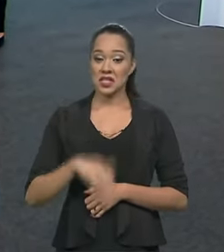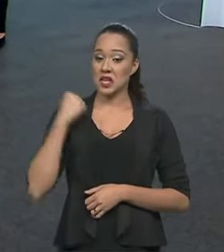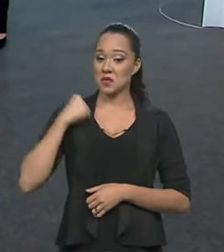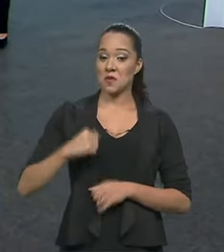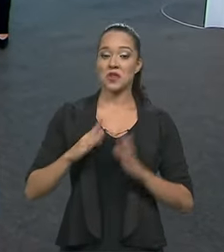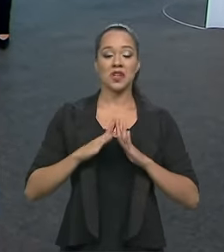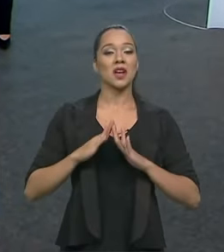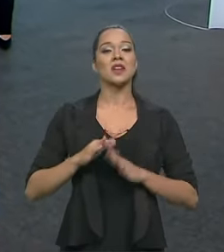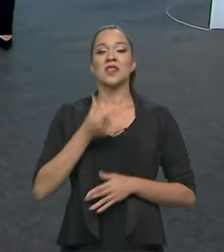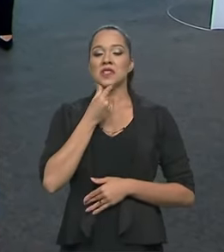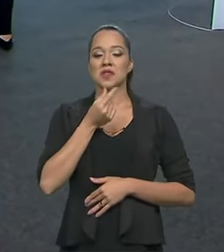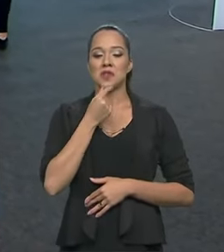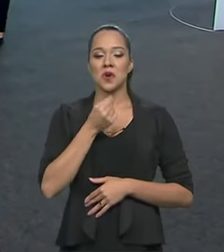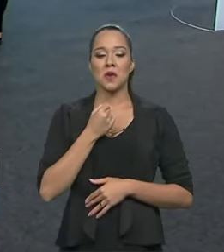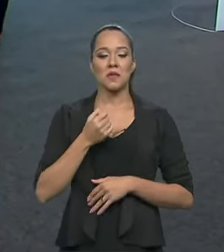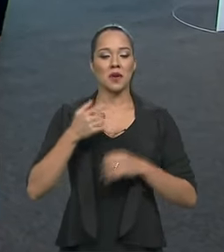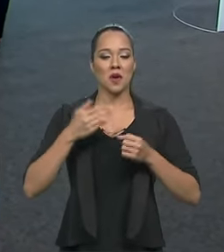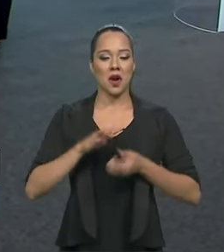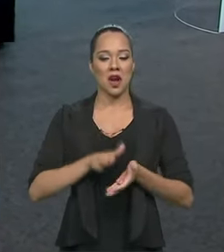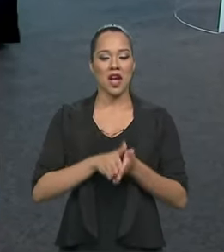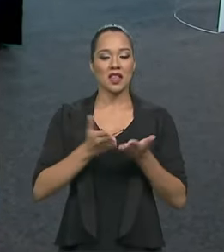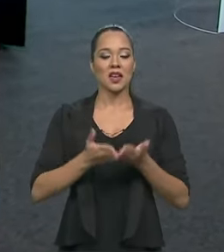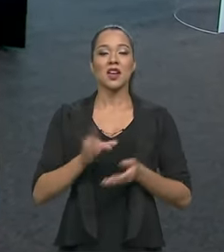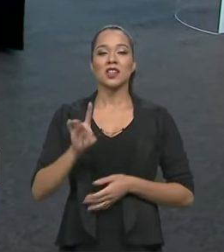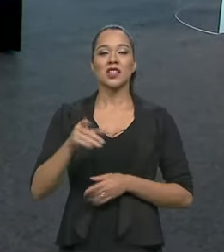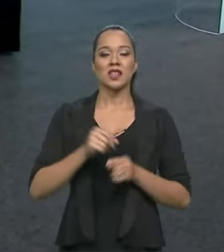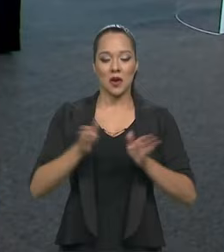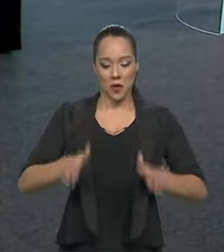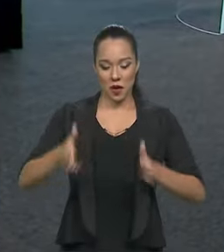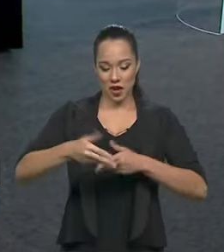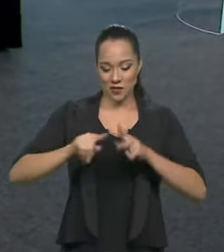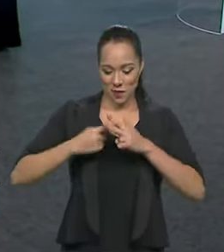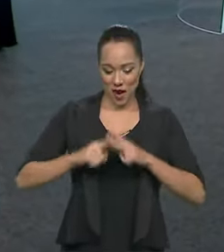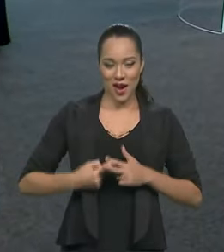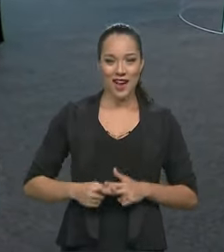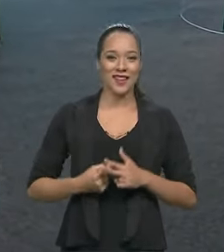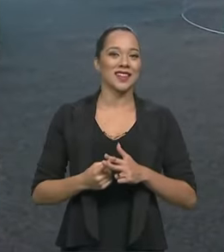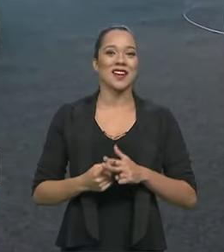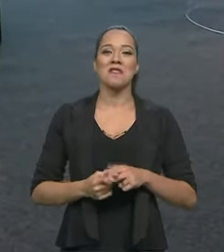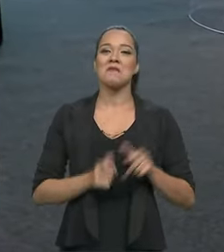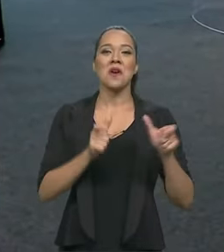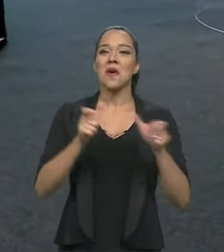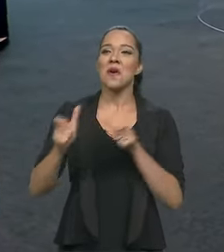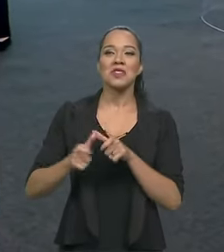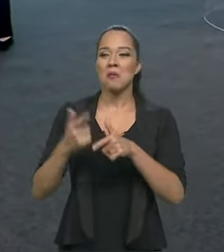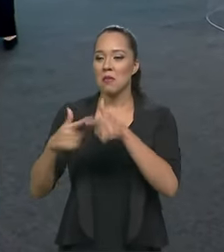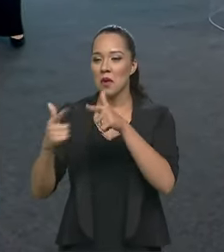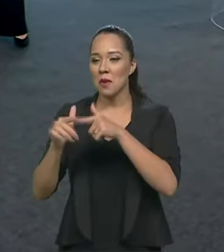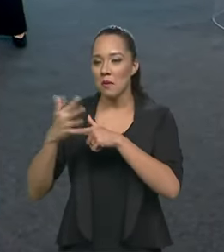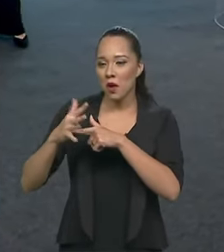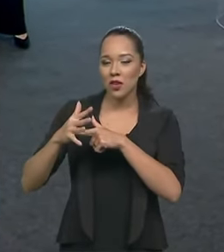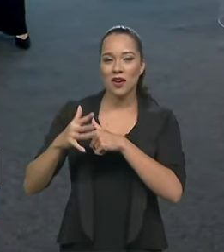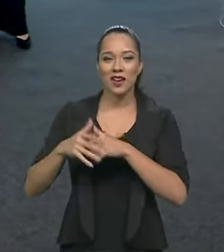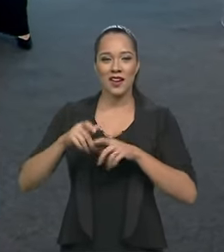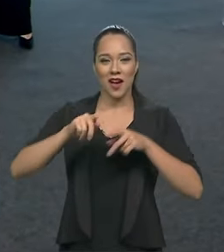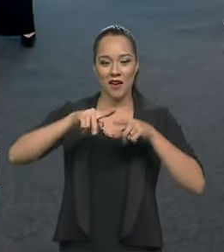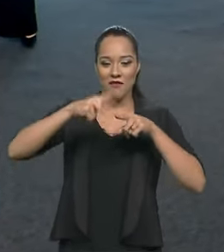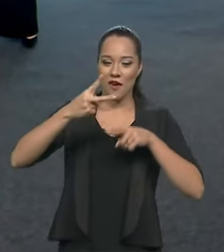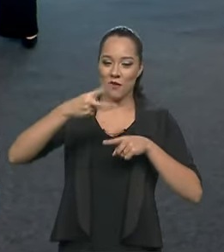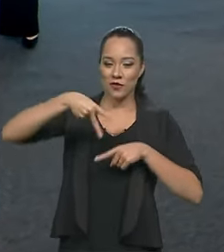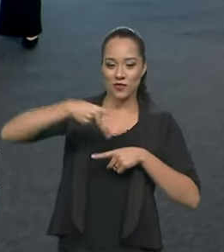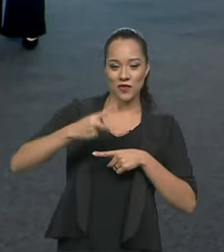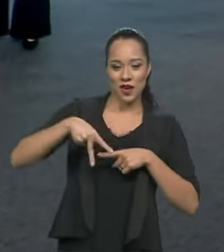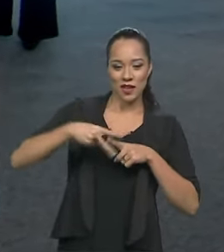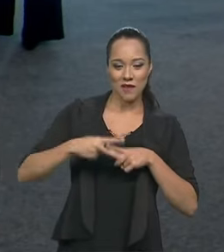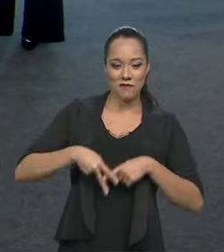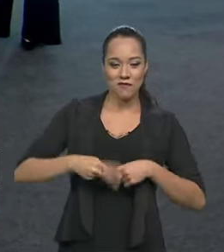casa, se você é homem, possivelmente com a sua carteira, ele só sai com um kit de mecânica, porque aonde vai dá algum problema muito. A chave de fenda. A chave de fenda está tudo